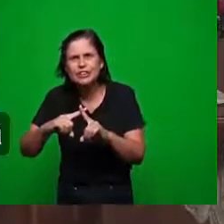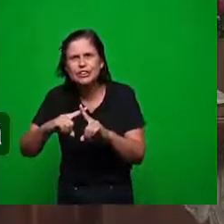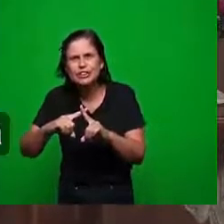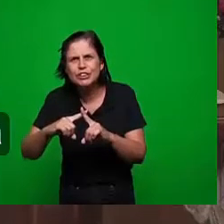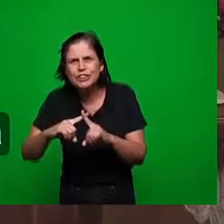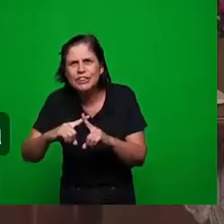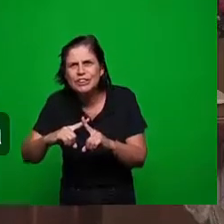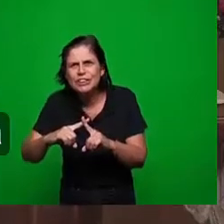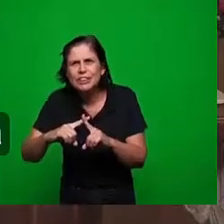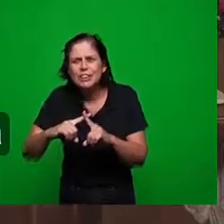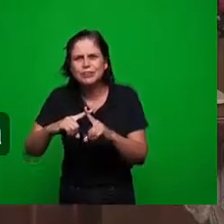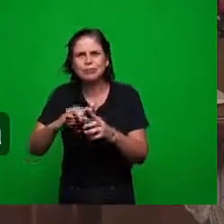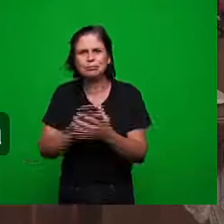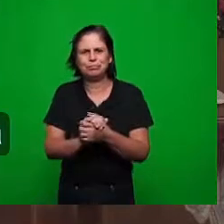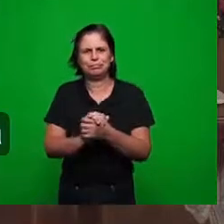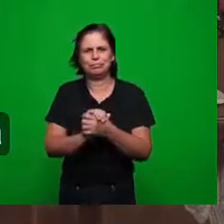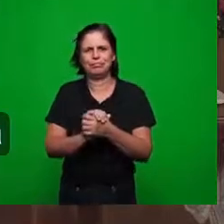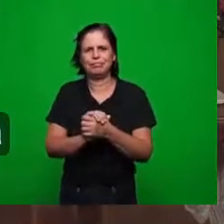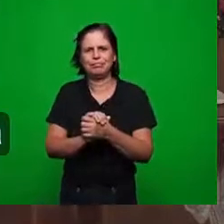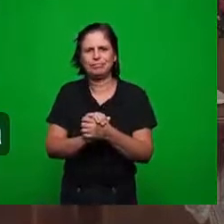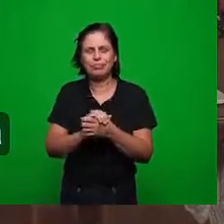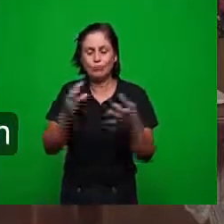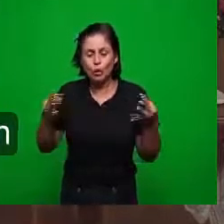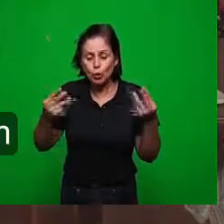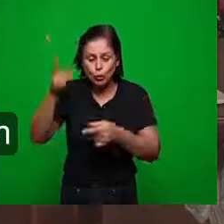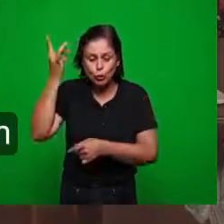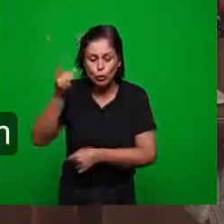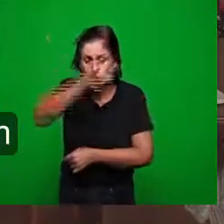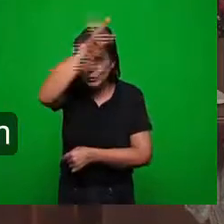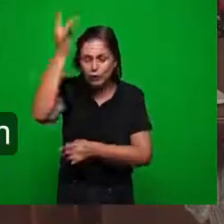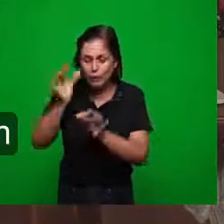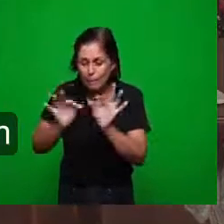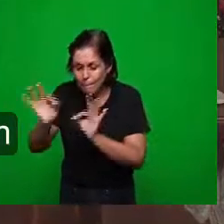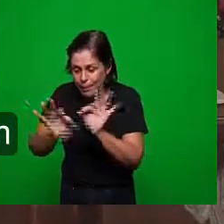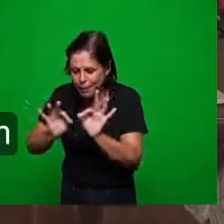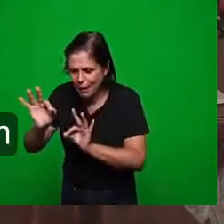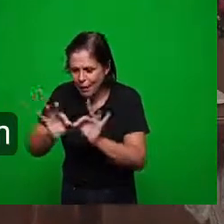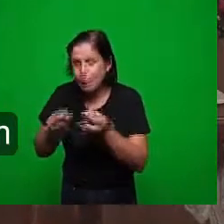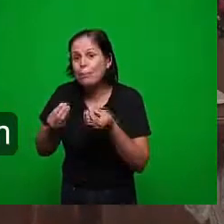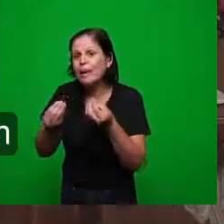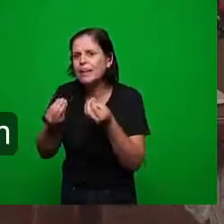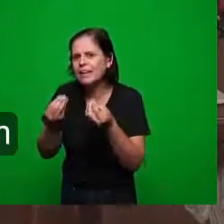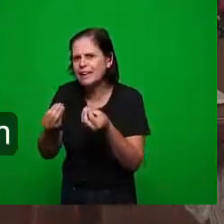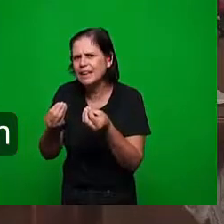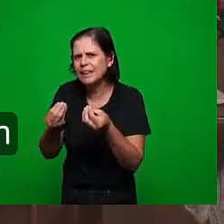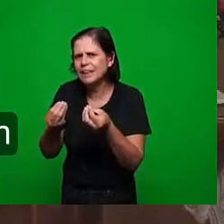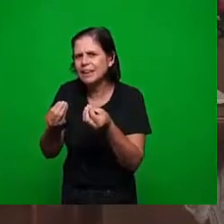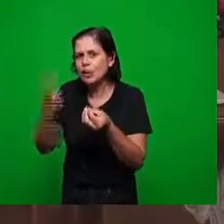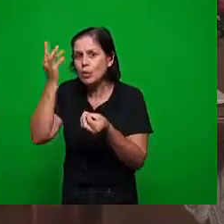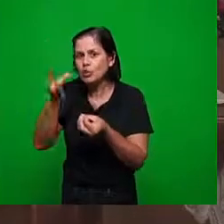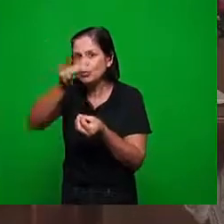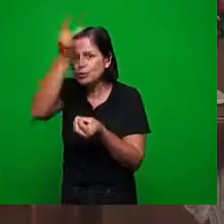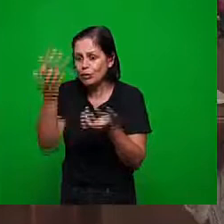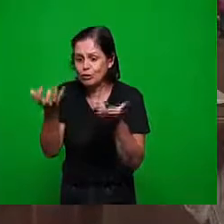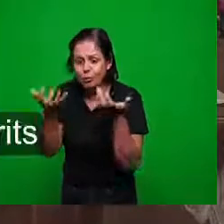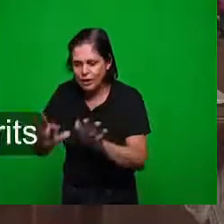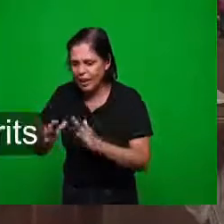tudo que o espírito santo formulou foi para que uma igreja não fosse enganada vejam os irmãos